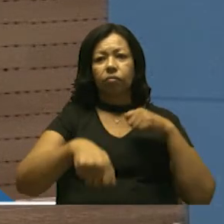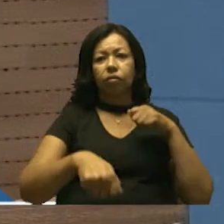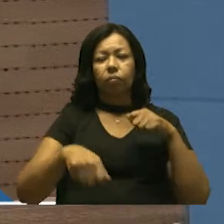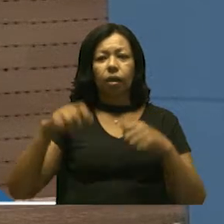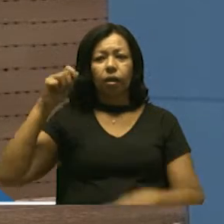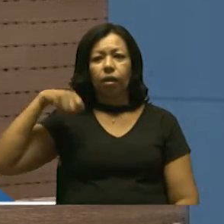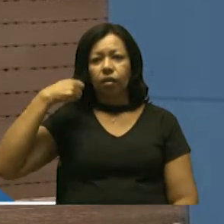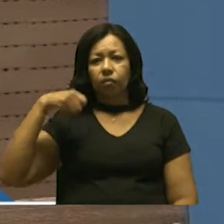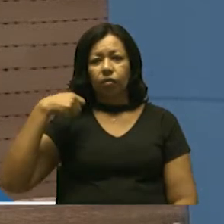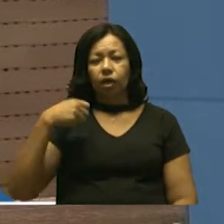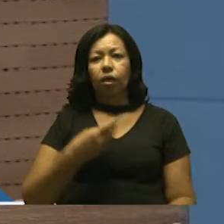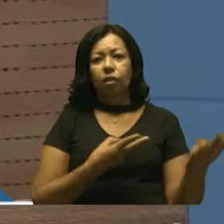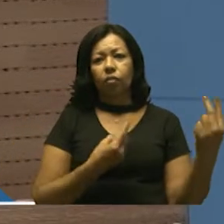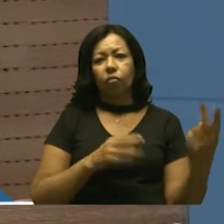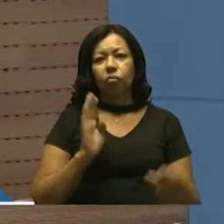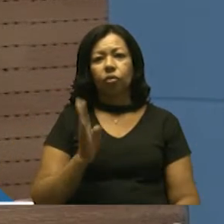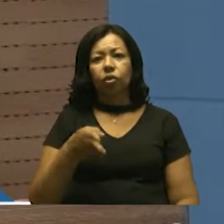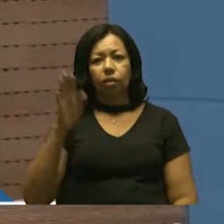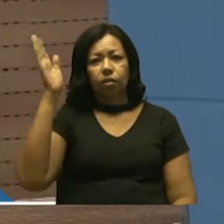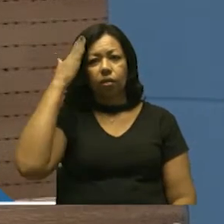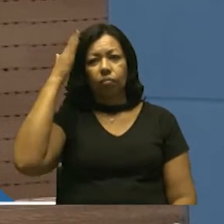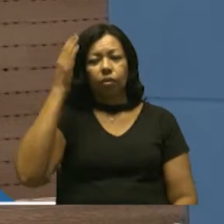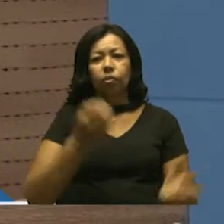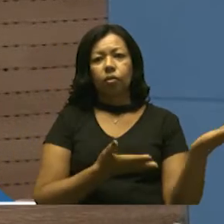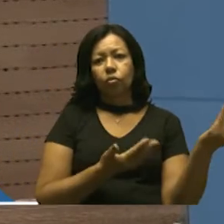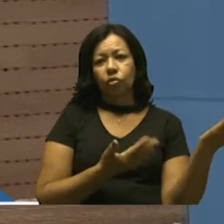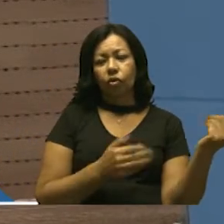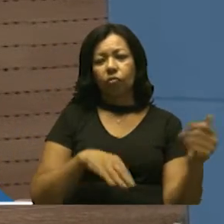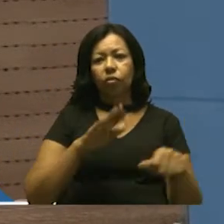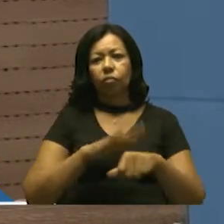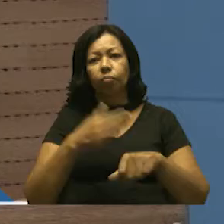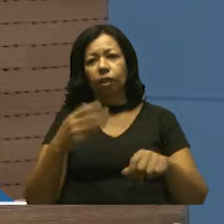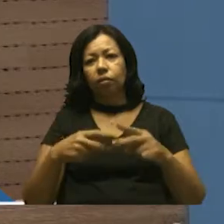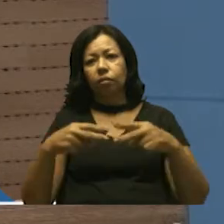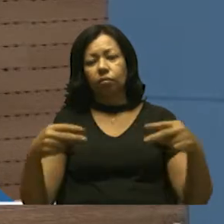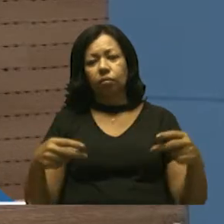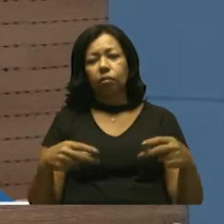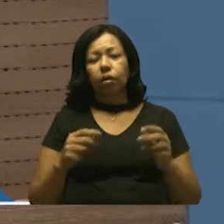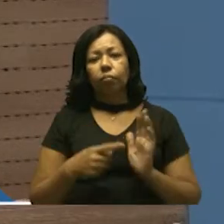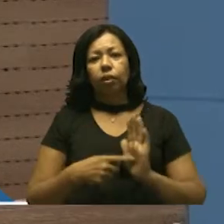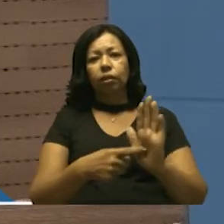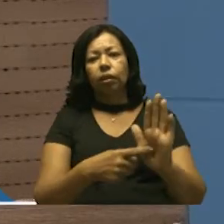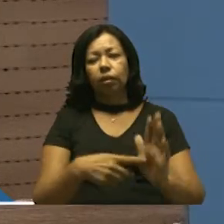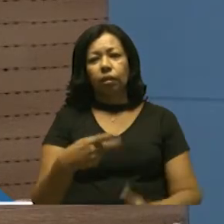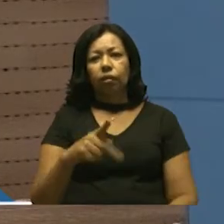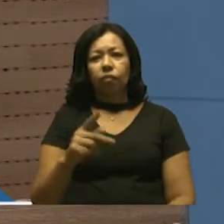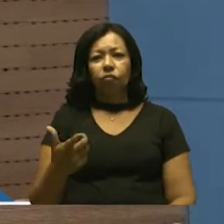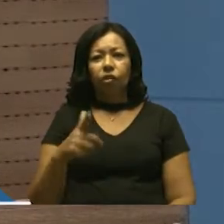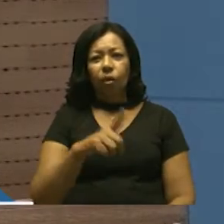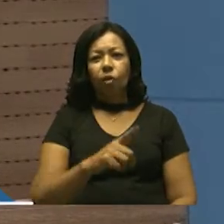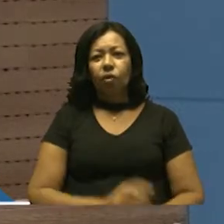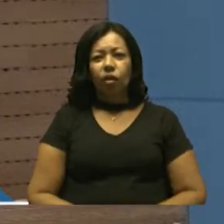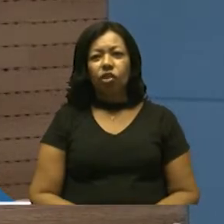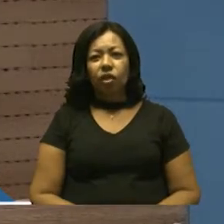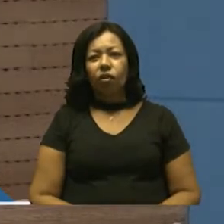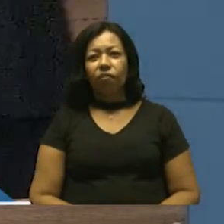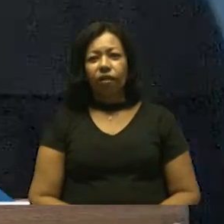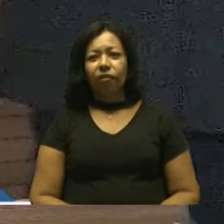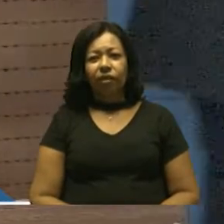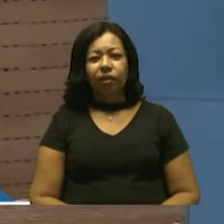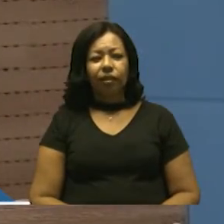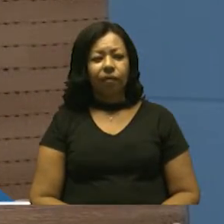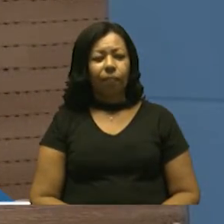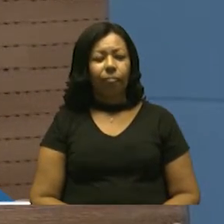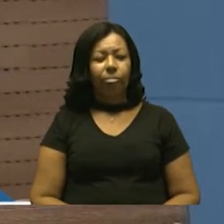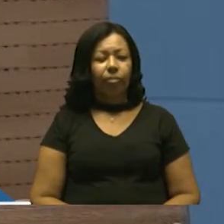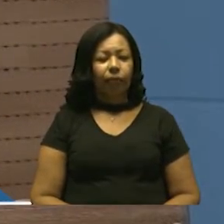E, como a gente sabe, a juventude, quanto mais ferramentas se apresenta para a juventude do nosso município, vereador